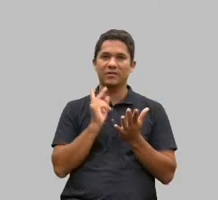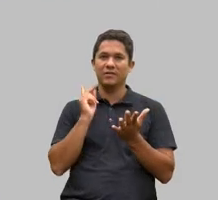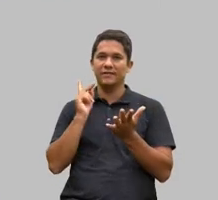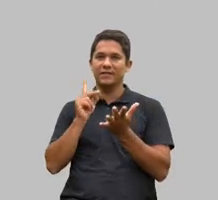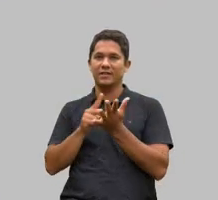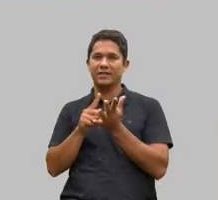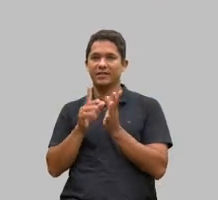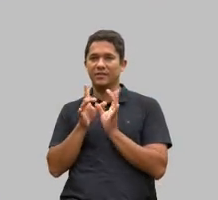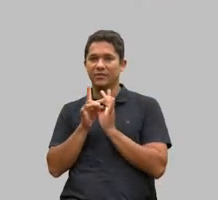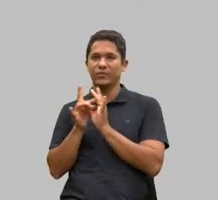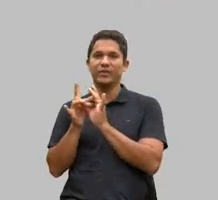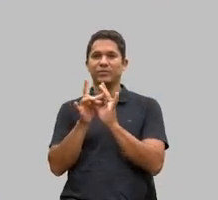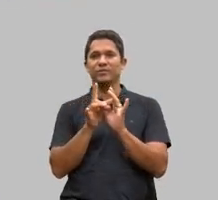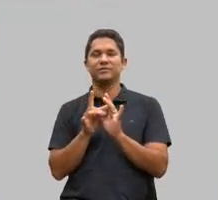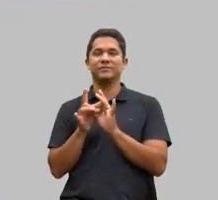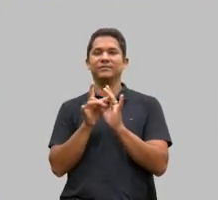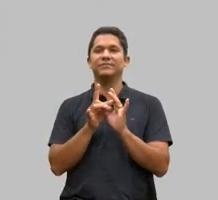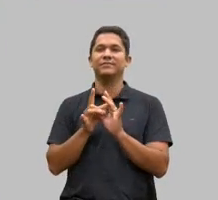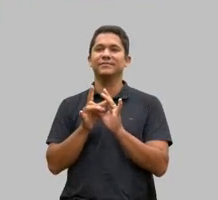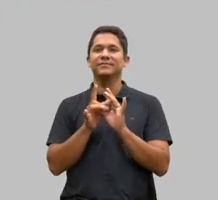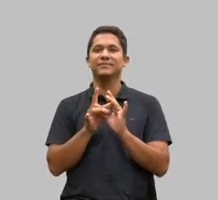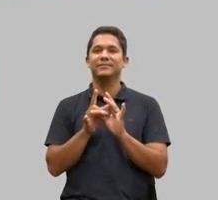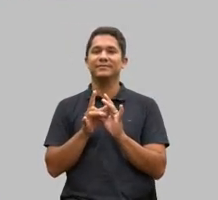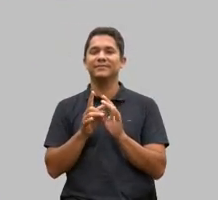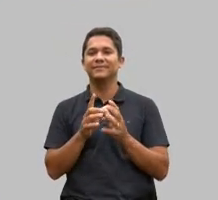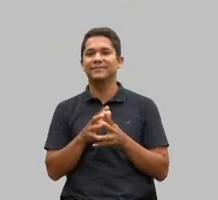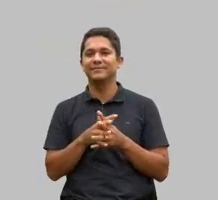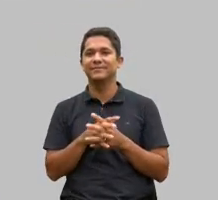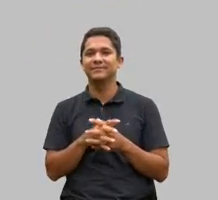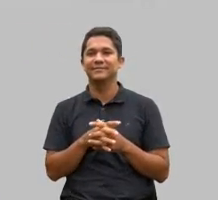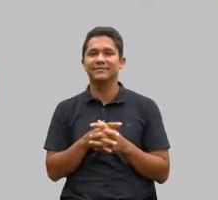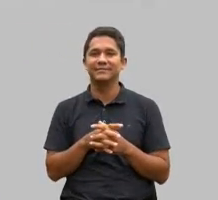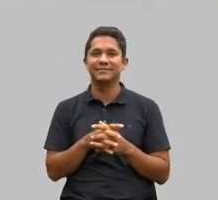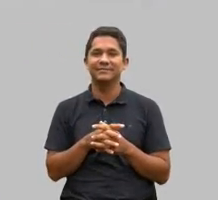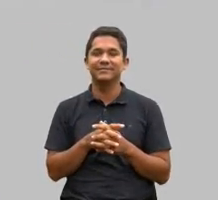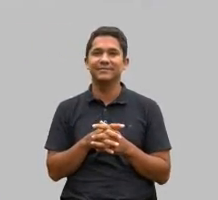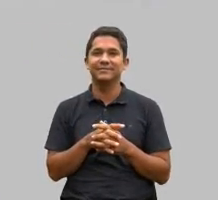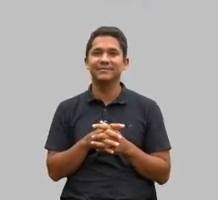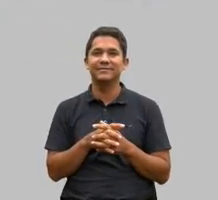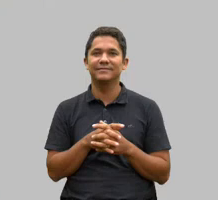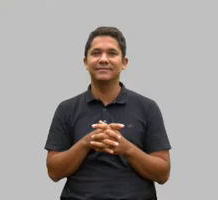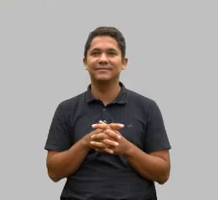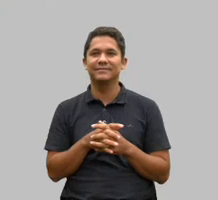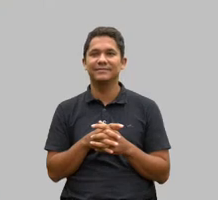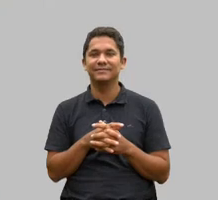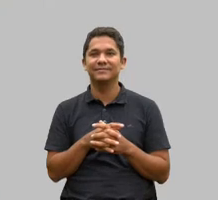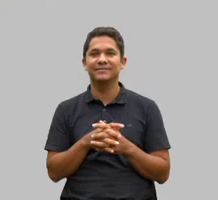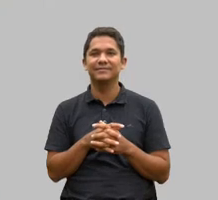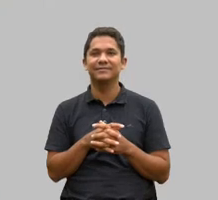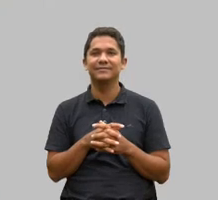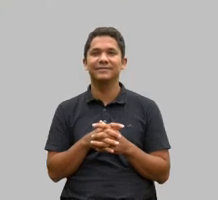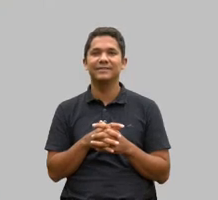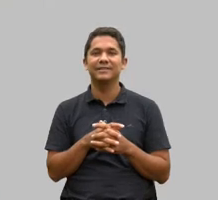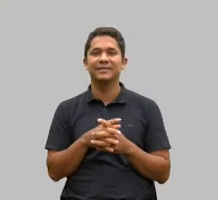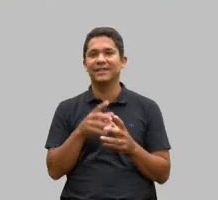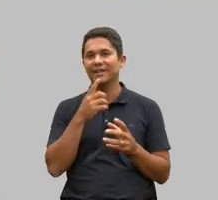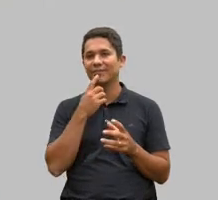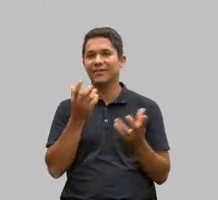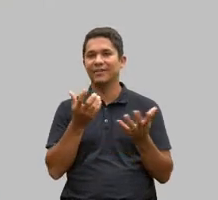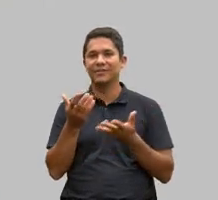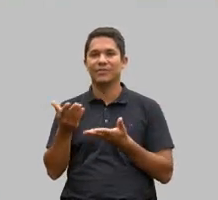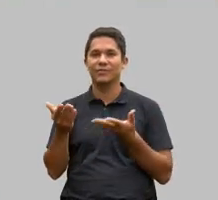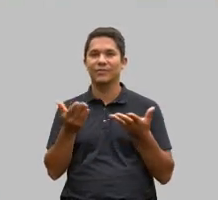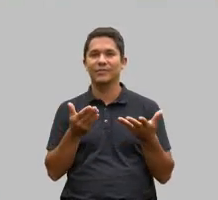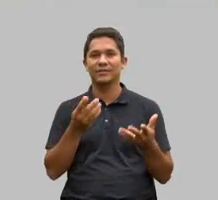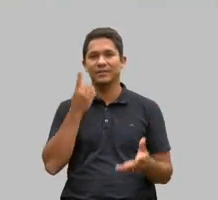unidos pertinho muito obrigado então gostaria de passar a palavra ao deputado Eduardo Bechir